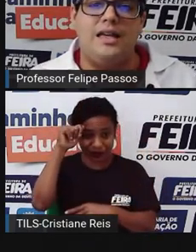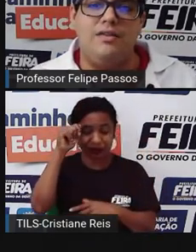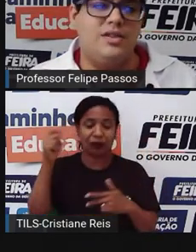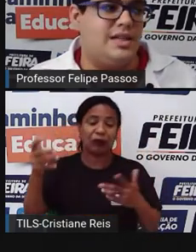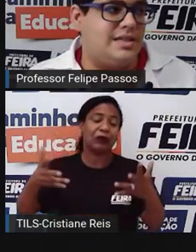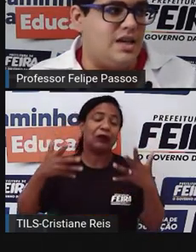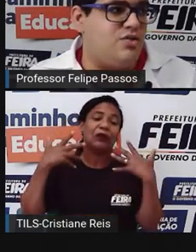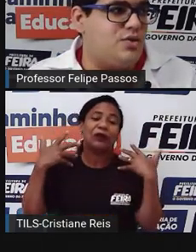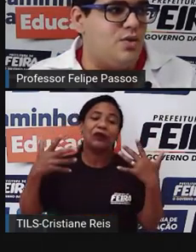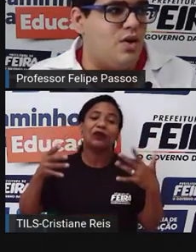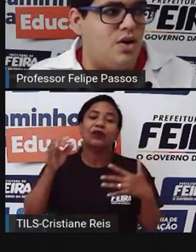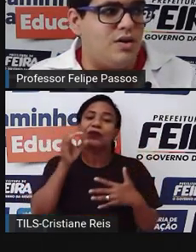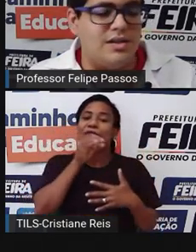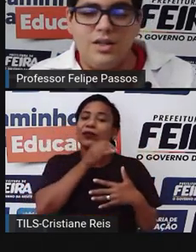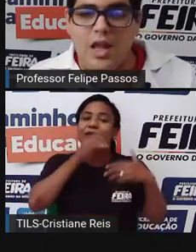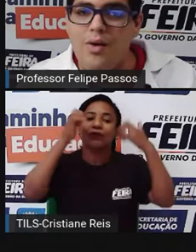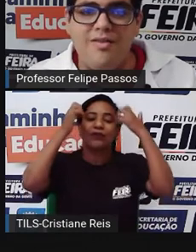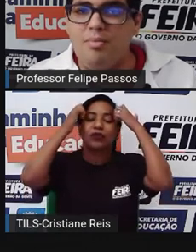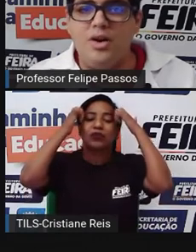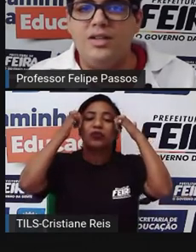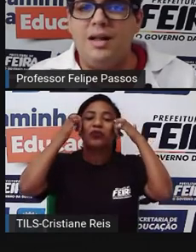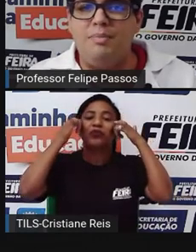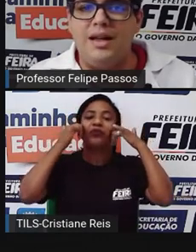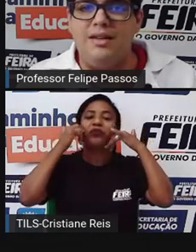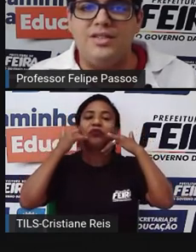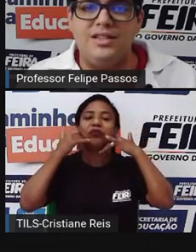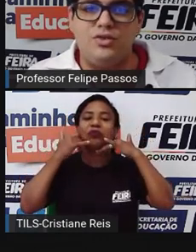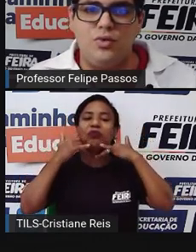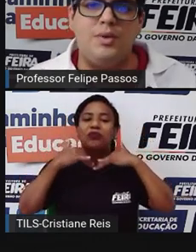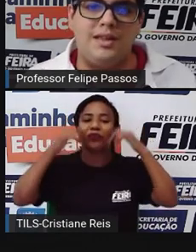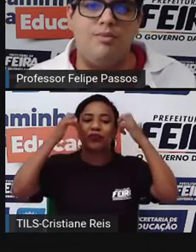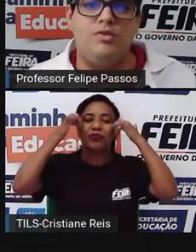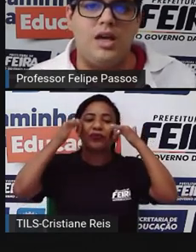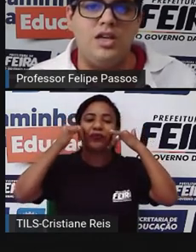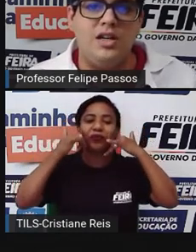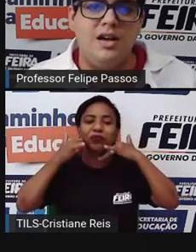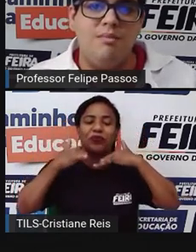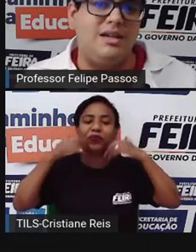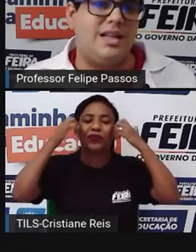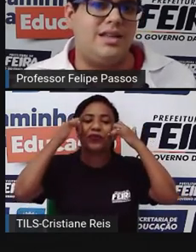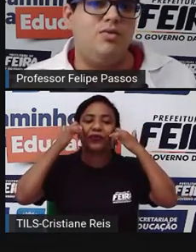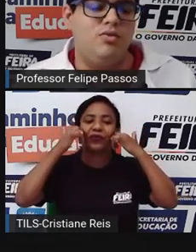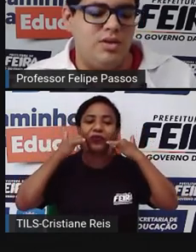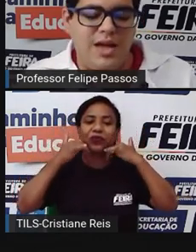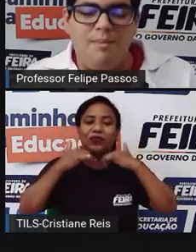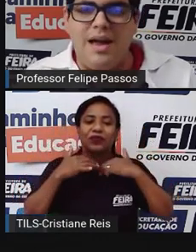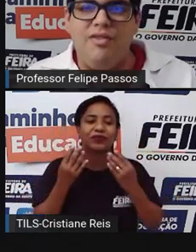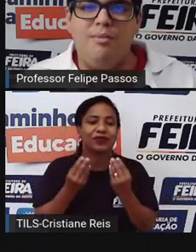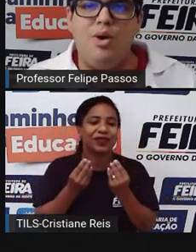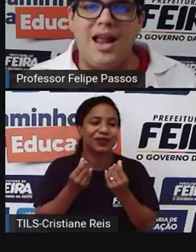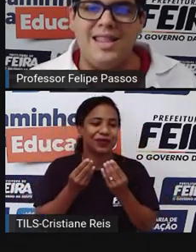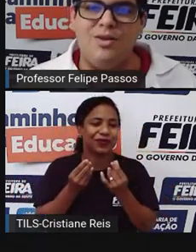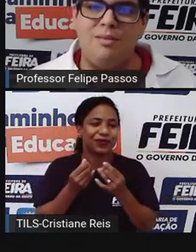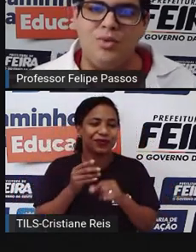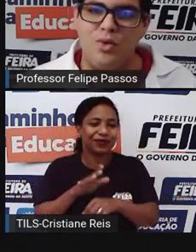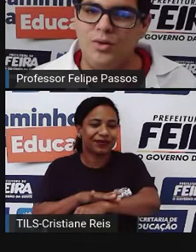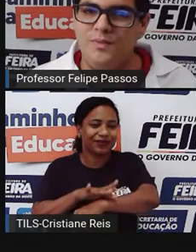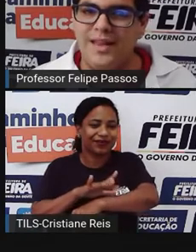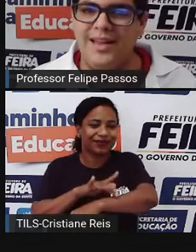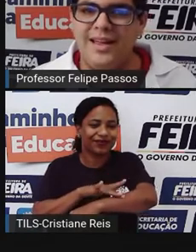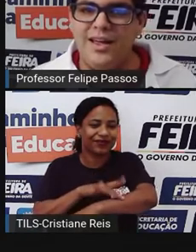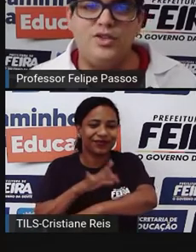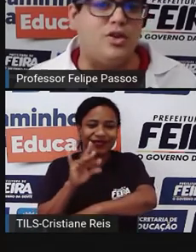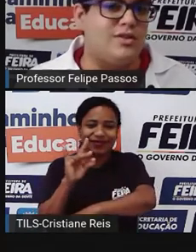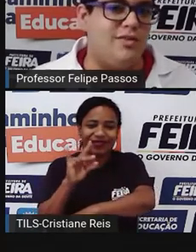que você sente o suor não evaporando da pele. Você sua, porque está muito quente, mas está tão úmido que a pele fica molhada o tempo todo.